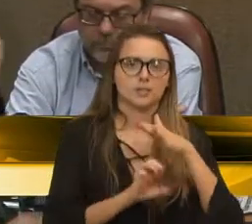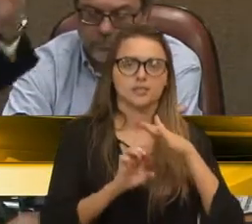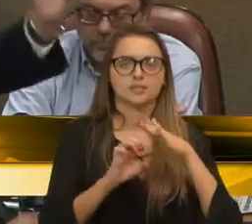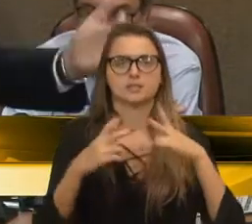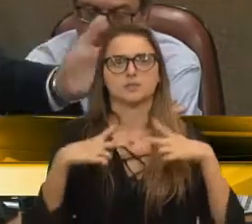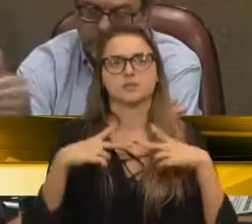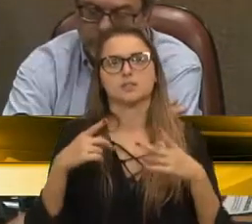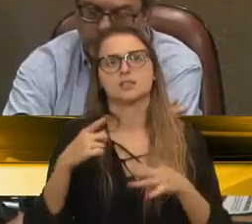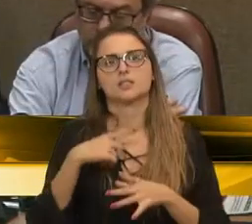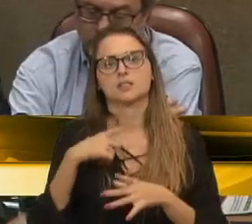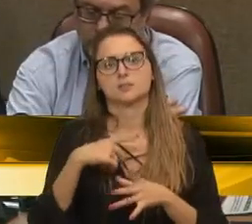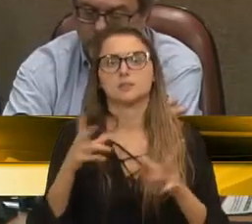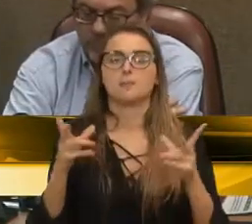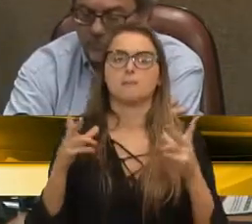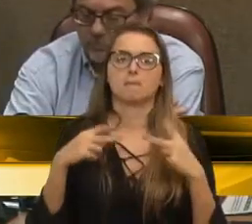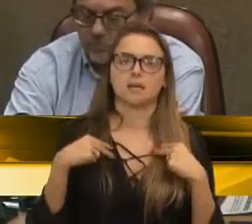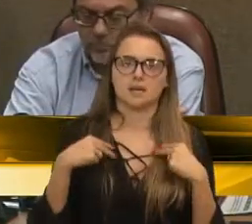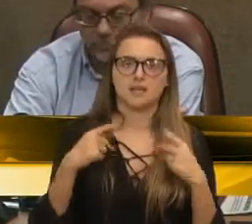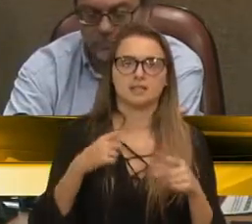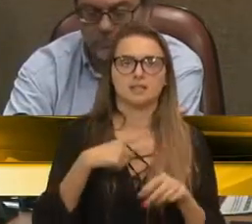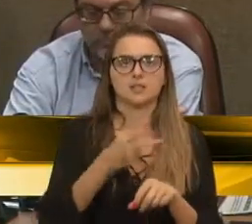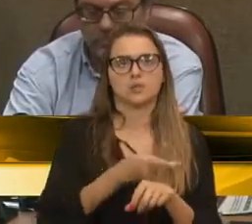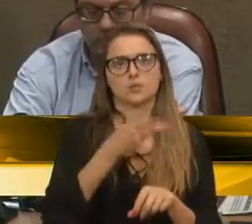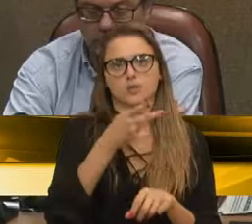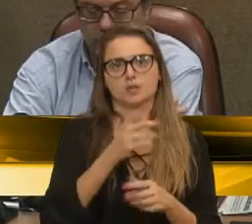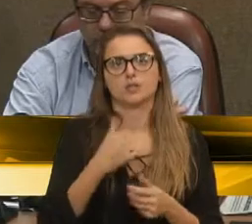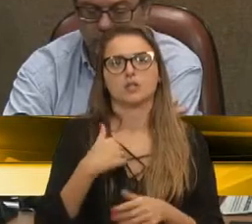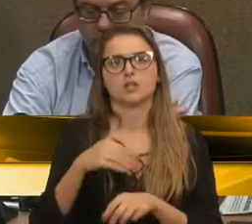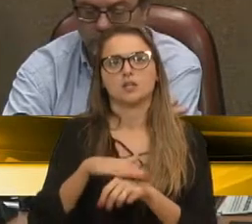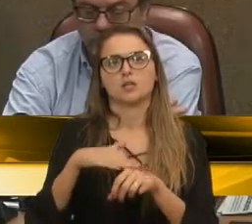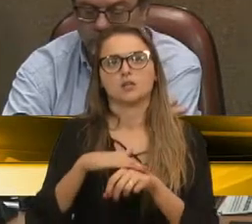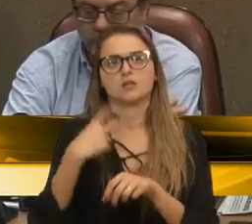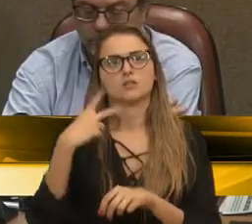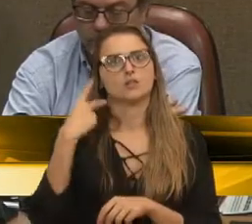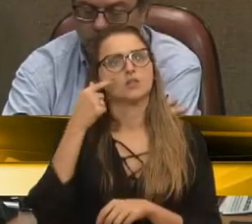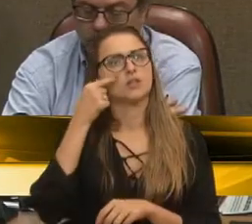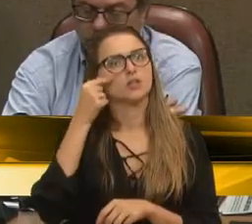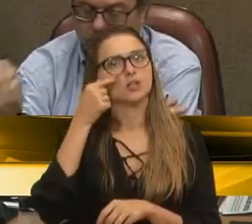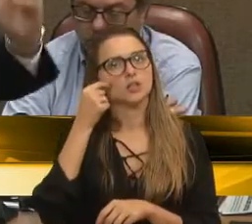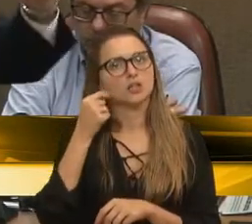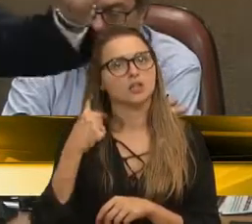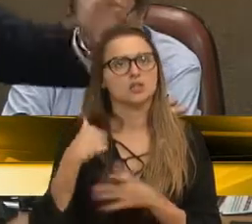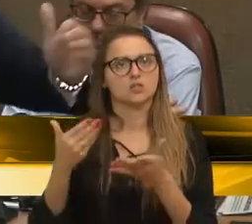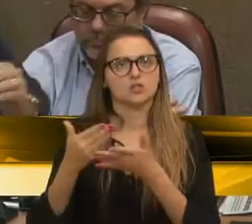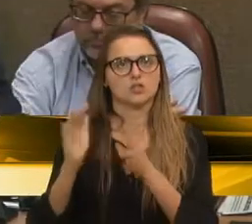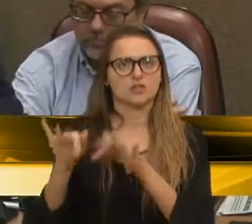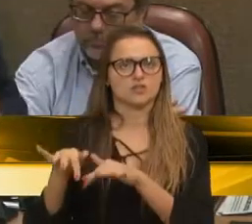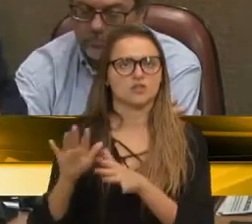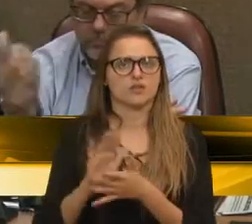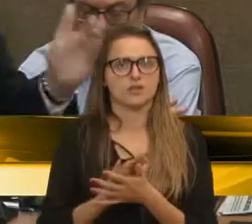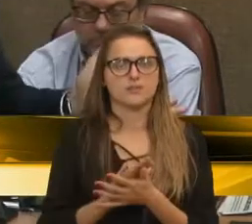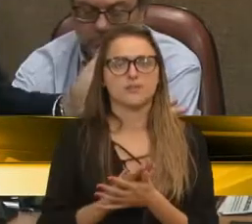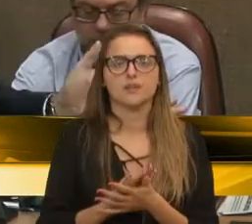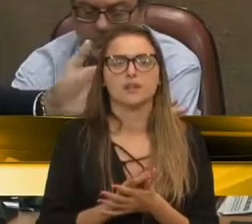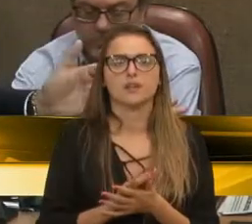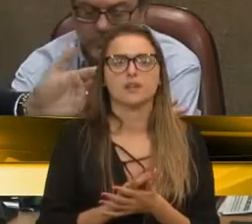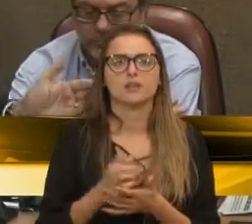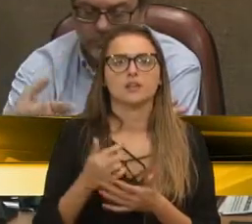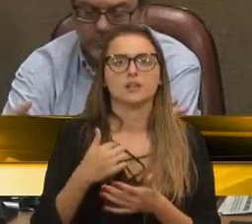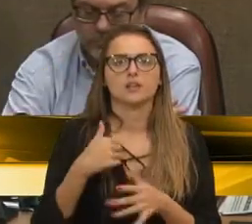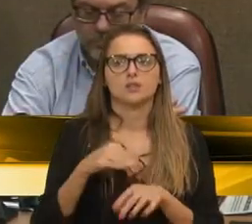que sejam dignos para receber isso. Conversava com o vereador Eloy Friço, presidente, e finalizo o meu pronunciamento, dizendo que,